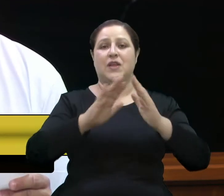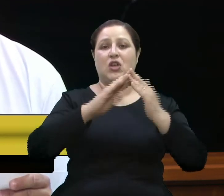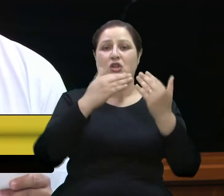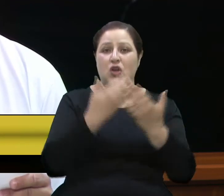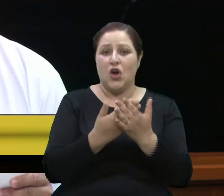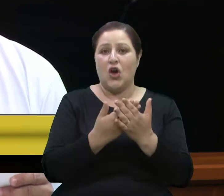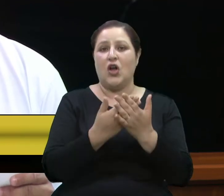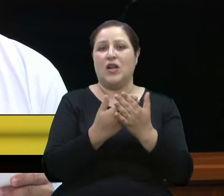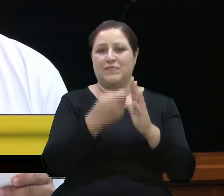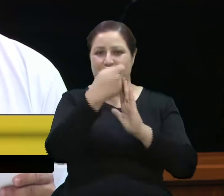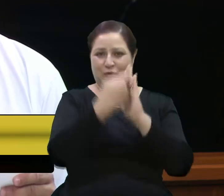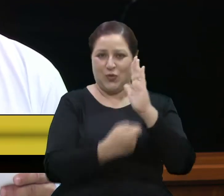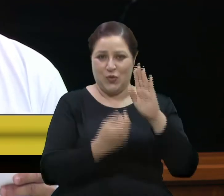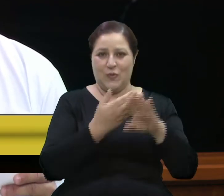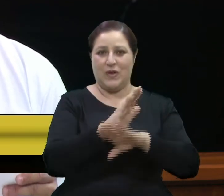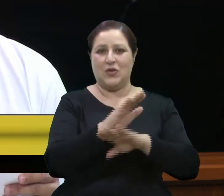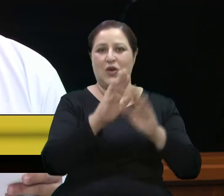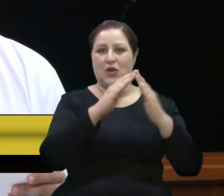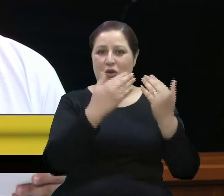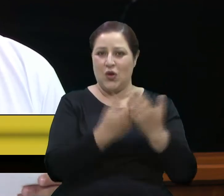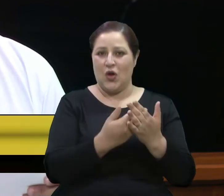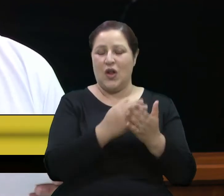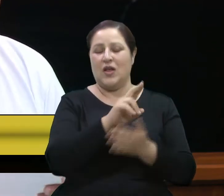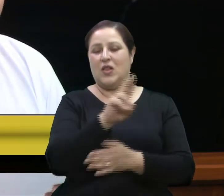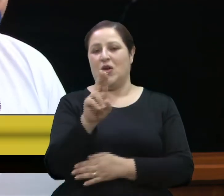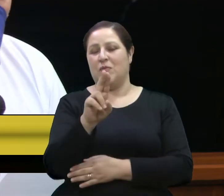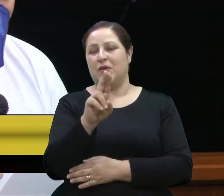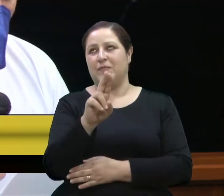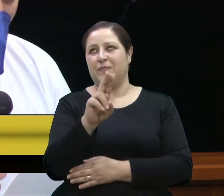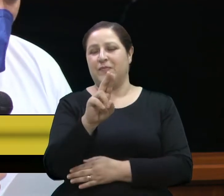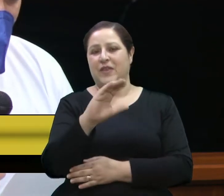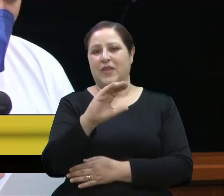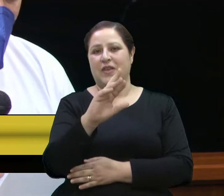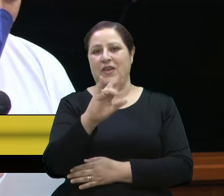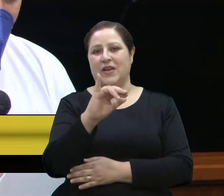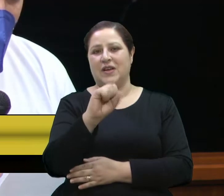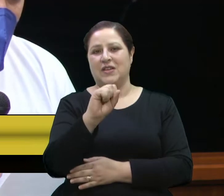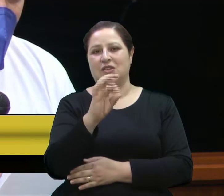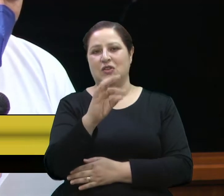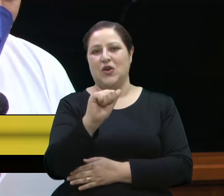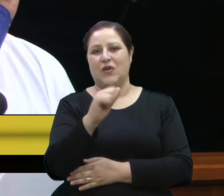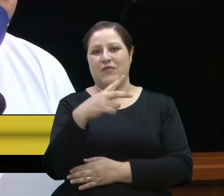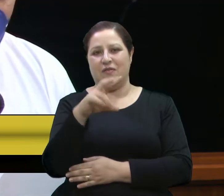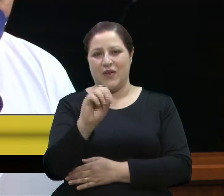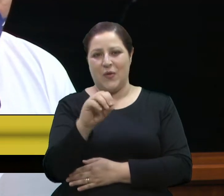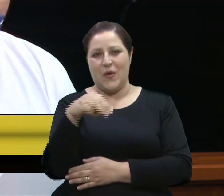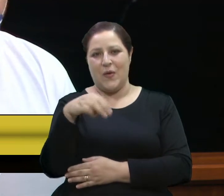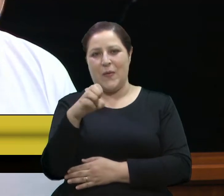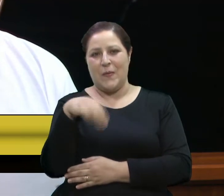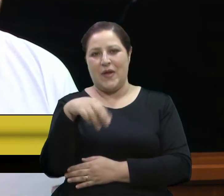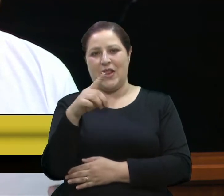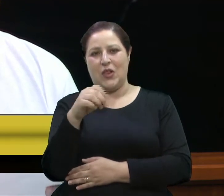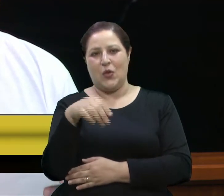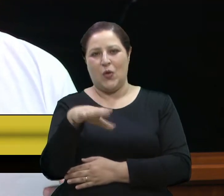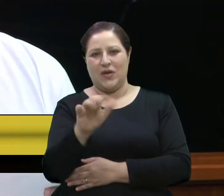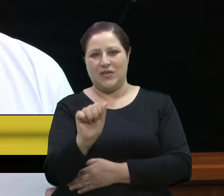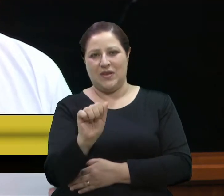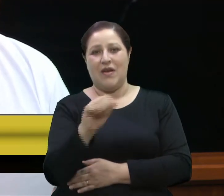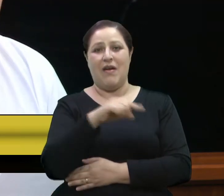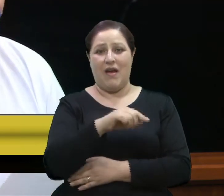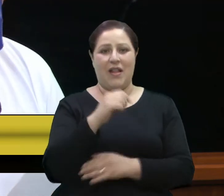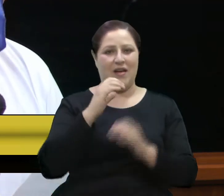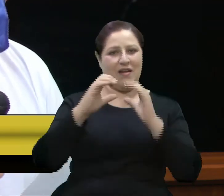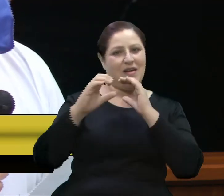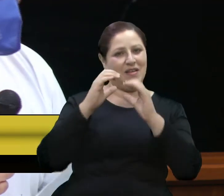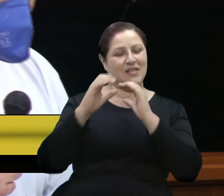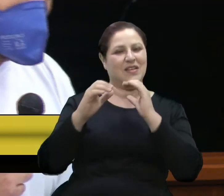Duque de Caxias, hoje Cristóvão de Mendonça. No auge de sua carreira artística, como cantora, conheceu o ex-jogador Mário